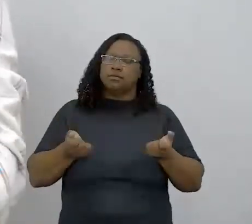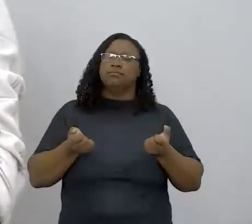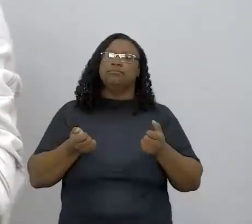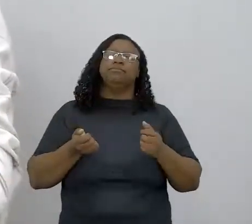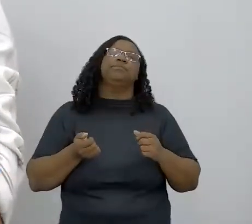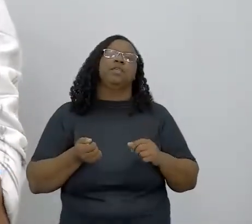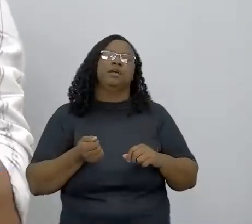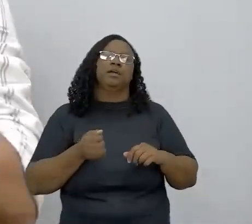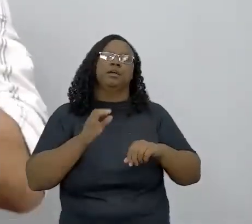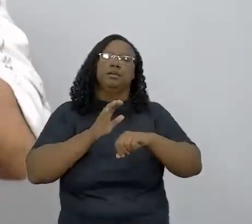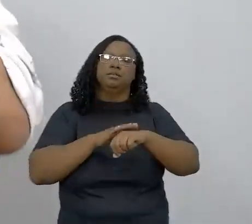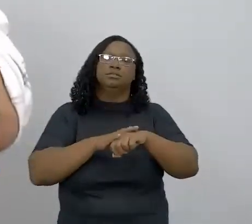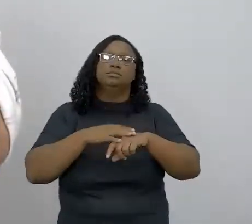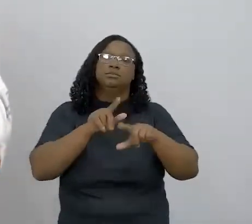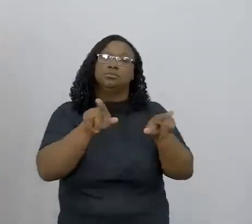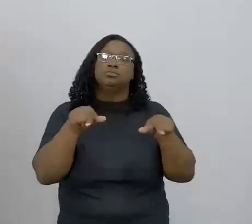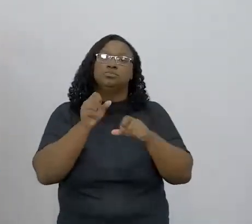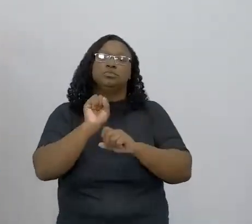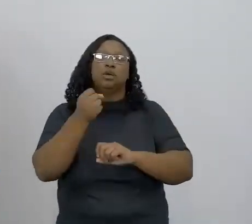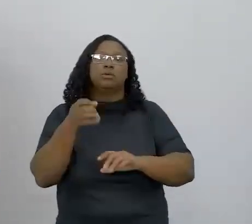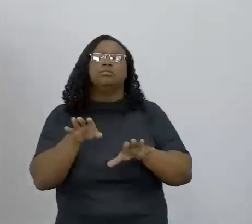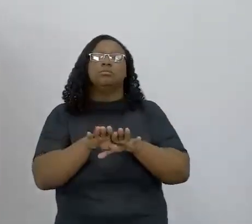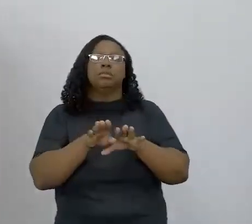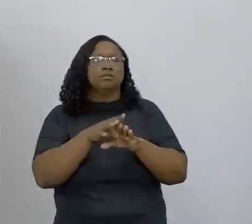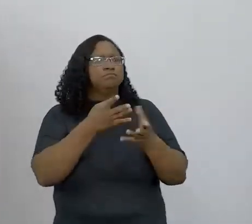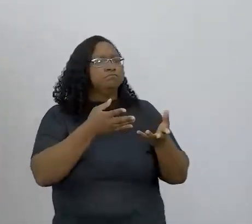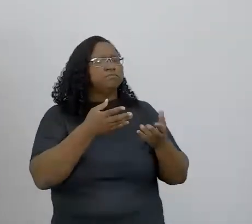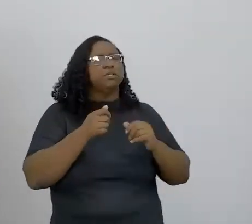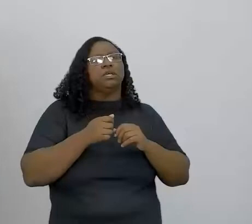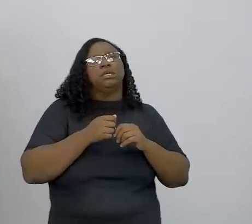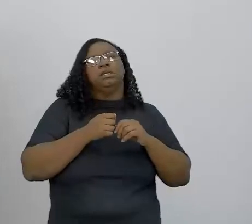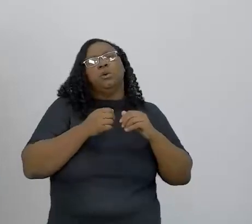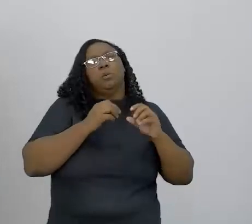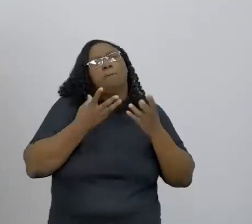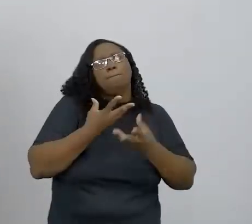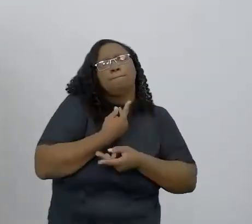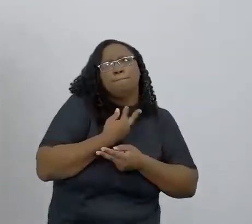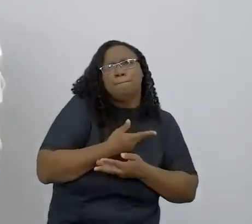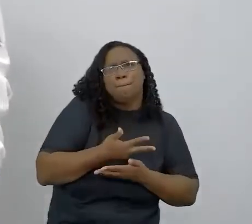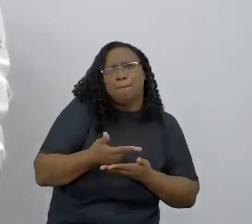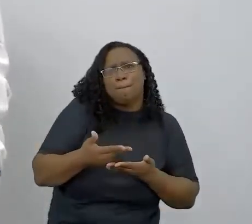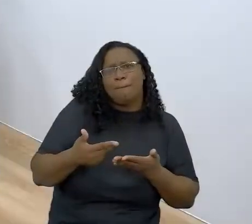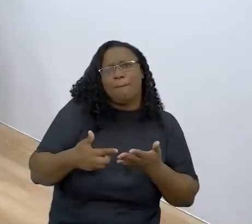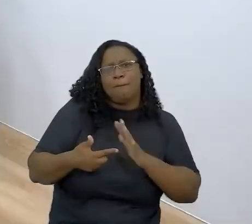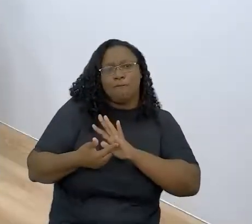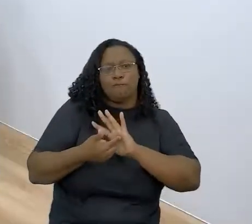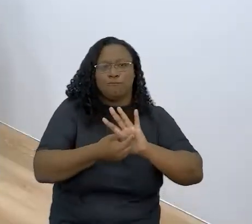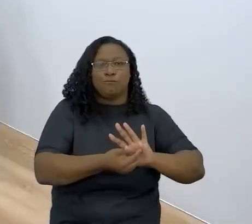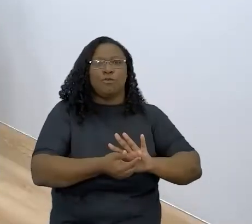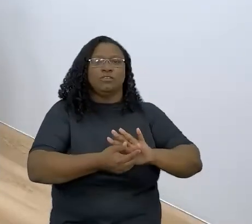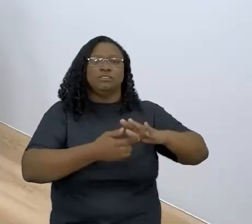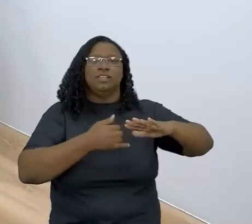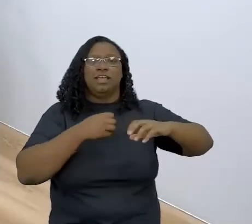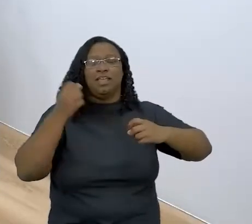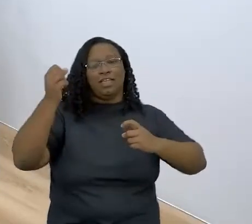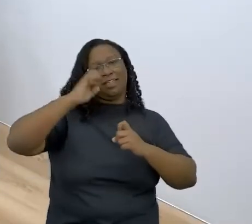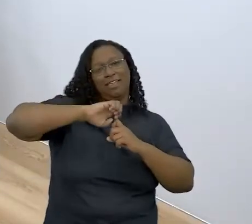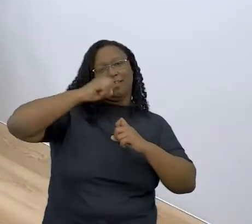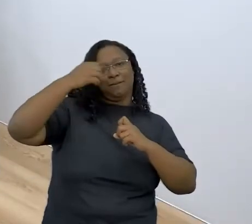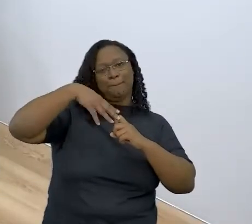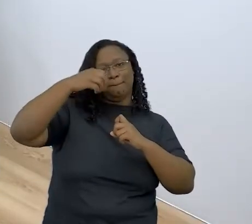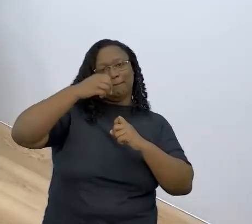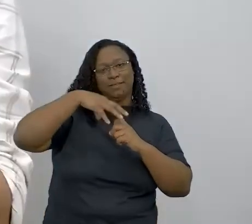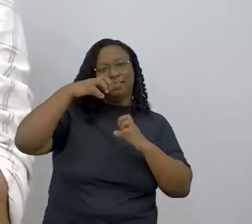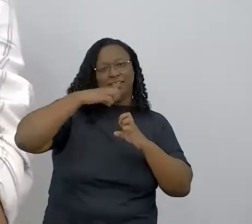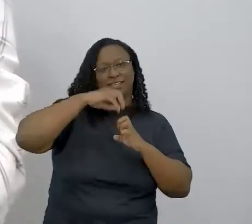é uma inovação, você tem um monte de característica do empreendedor de sucesso aí. E a gente vai provar isso. Tem uma tabela, que é a tabela do